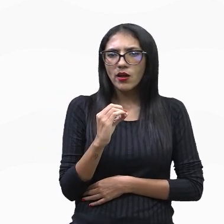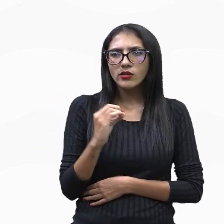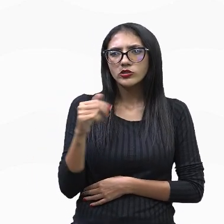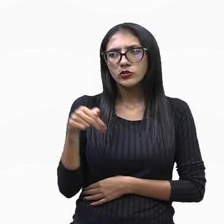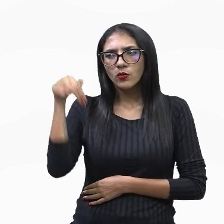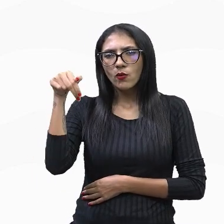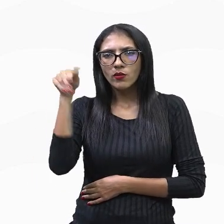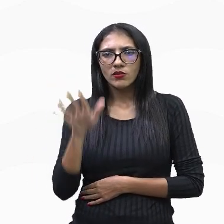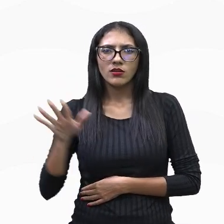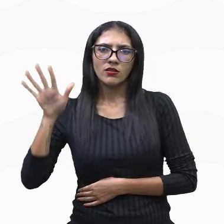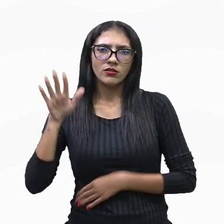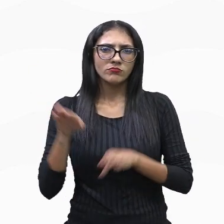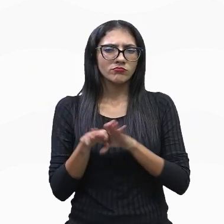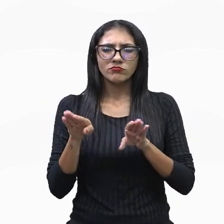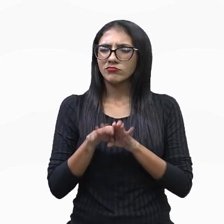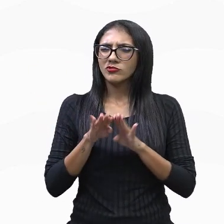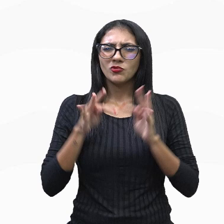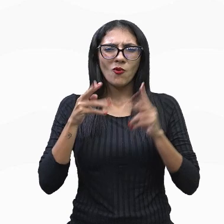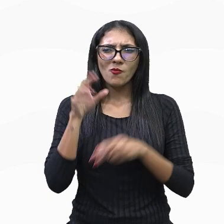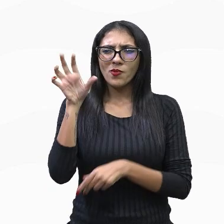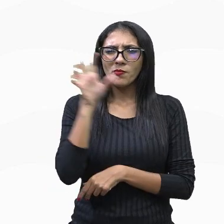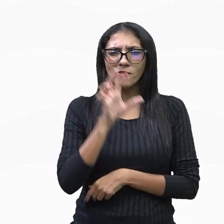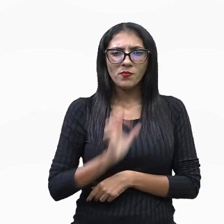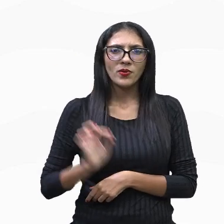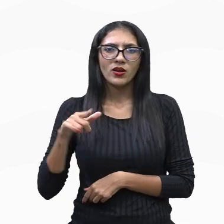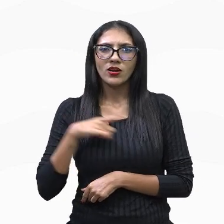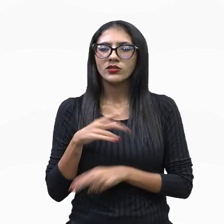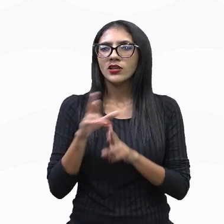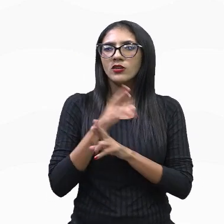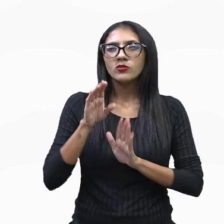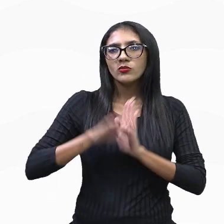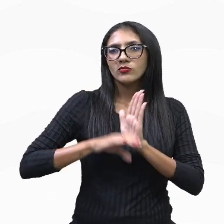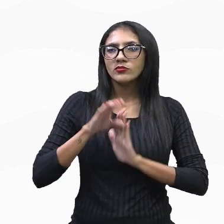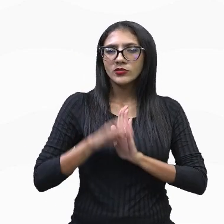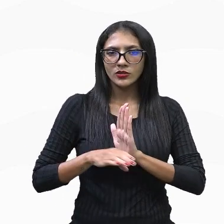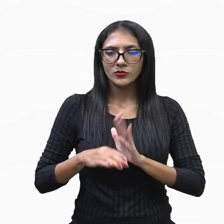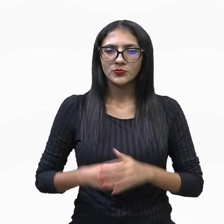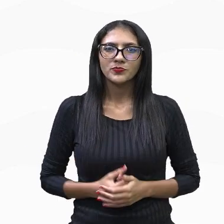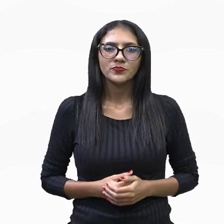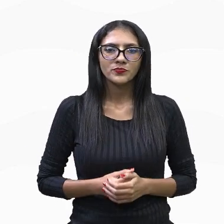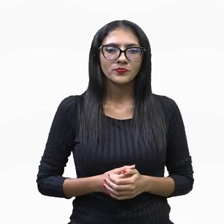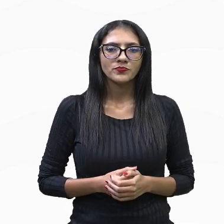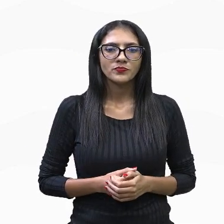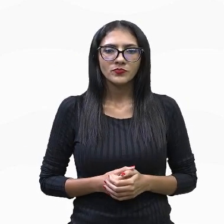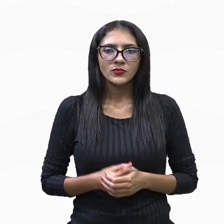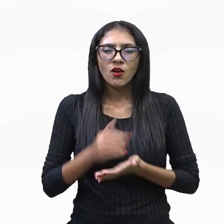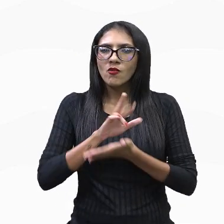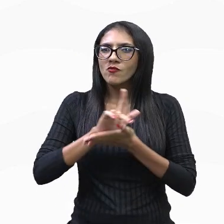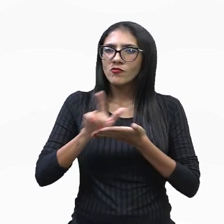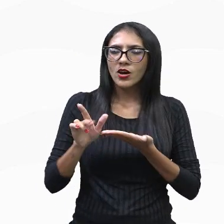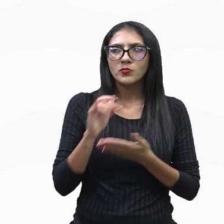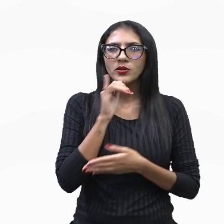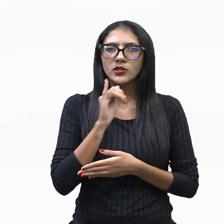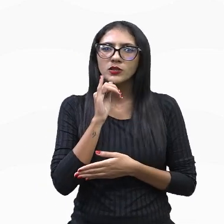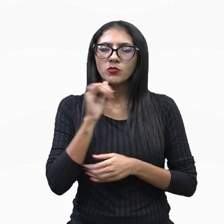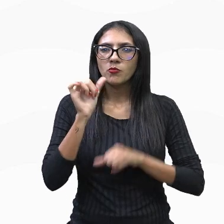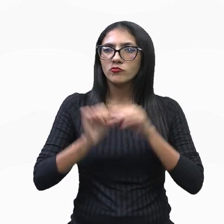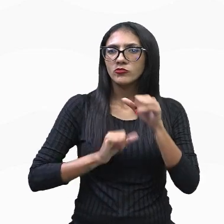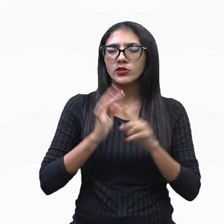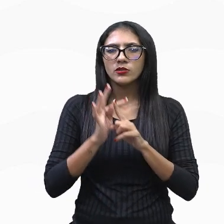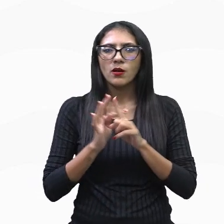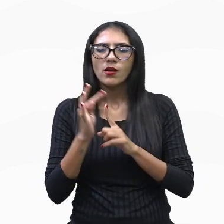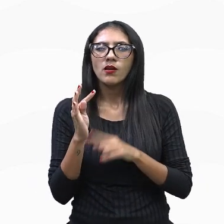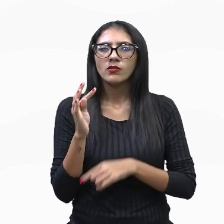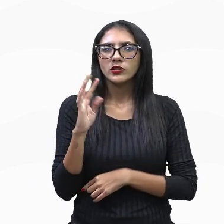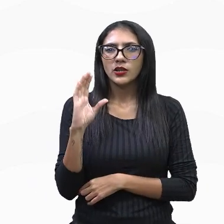nordeste. Tudo isso daí seria um determinismo geográfico, que seria o quê? Explicada pelas diferenças climáticas, pelas diferenças